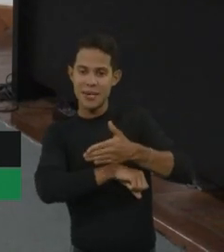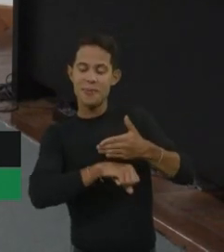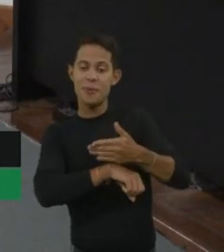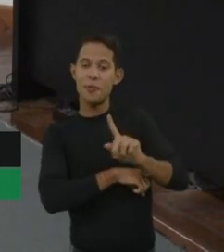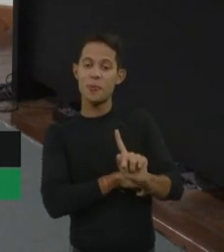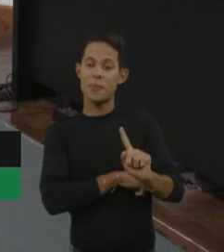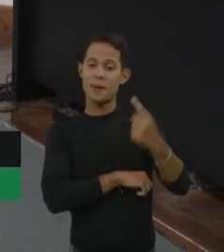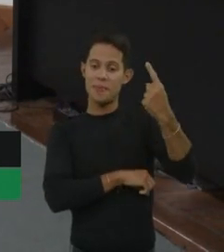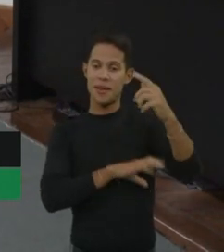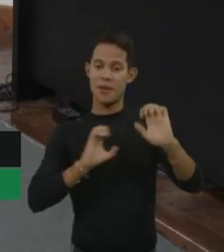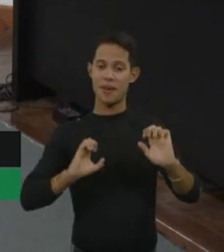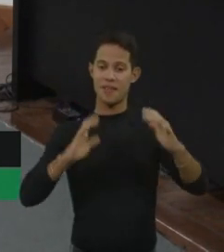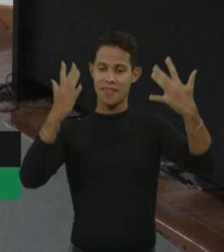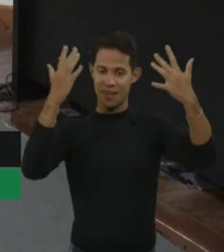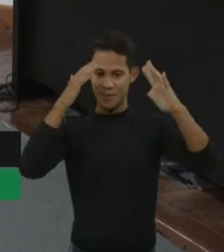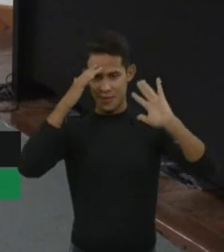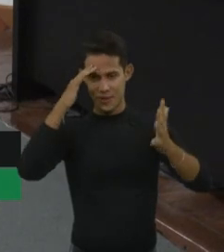aqui.